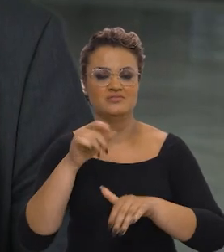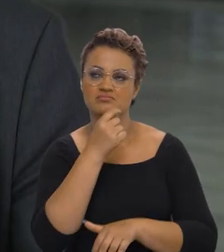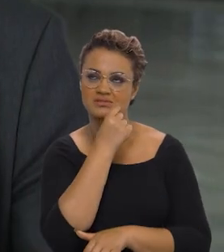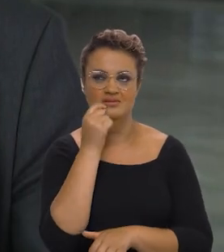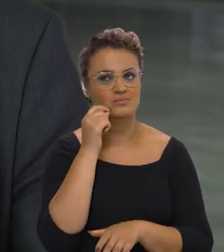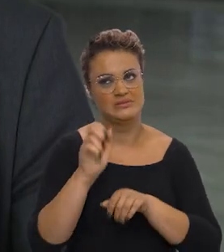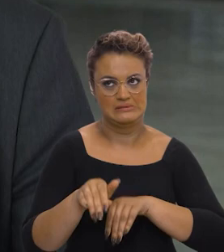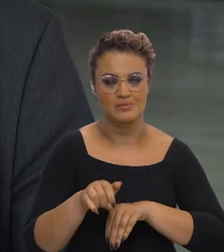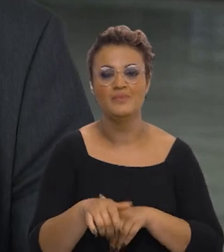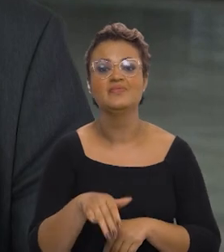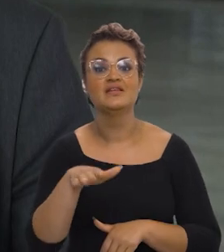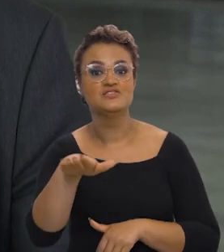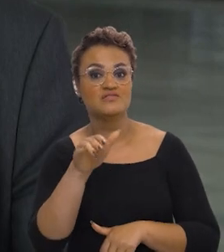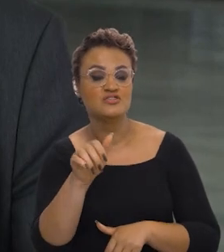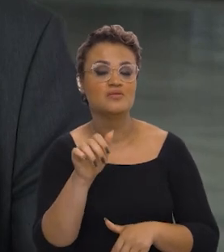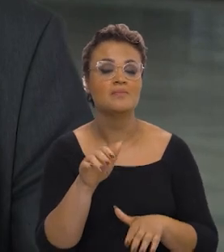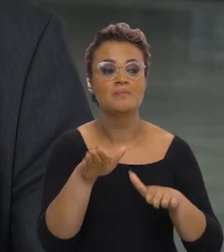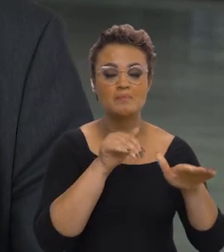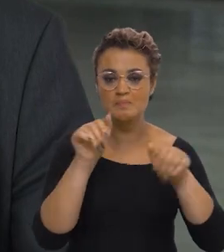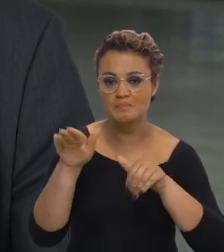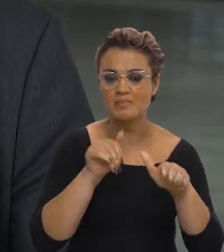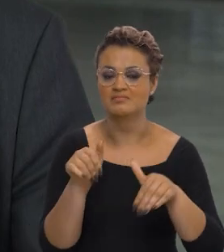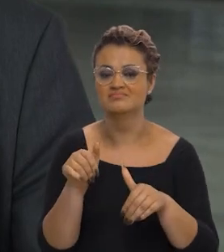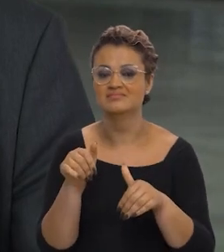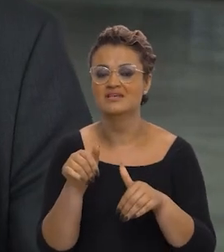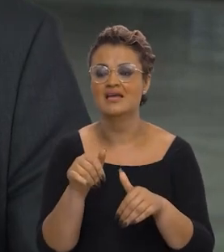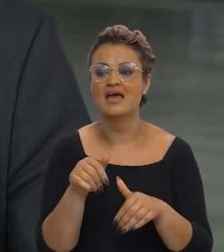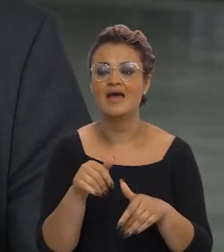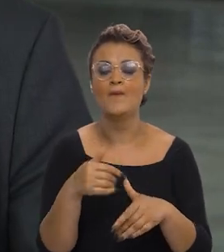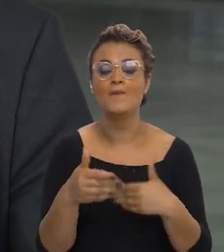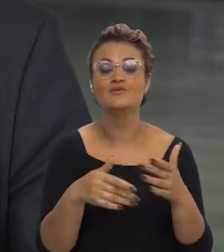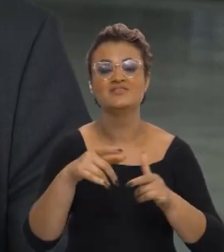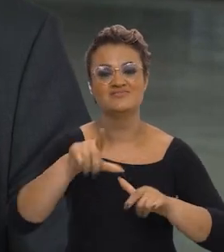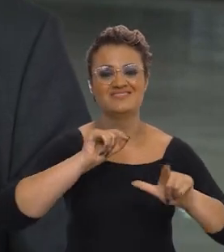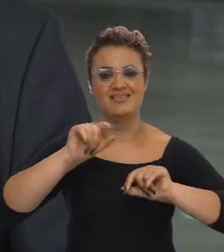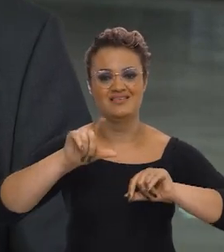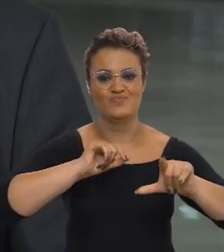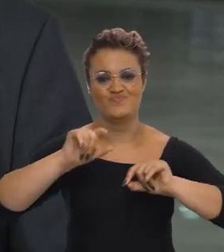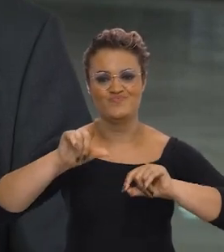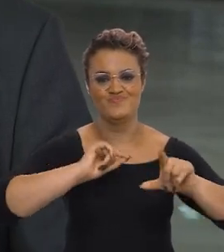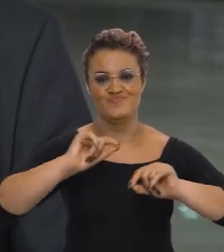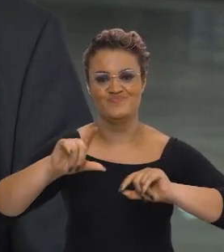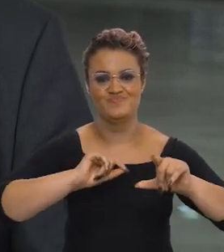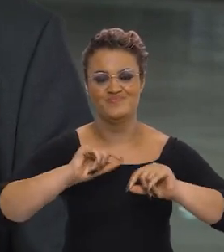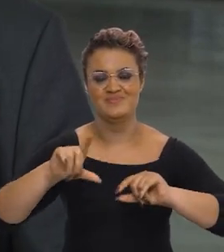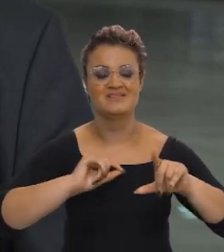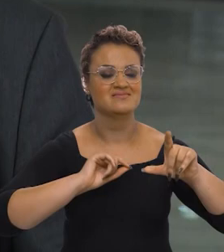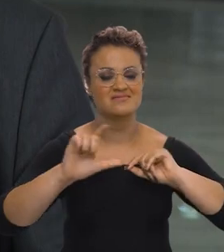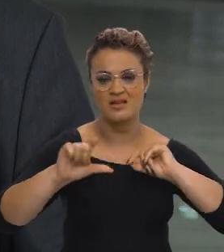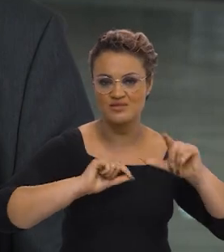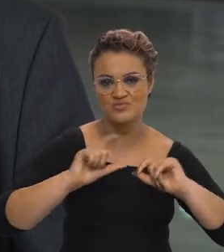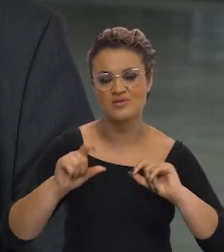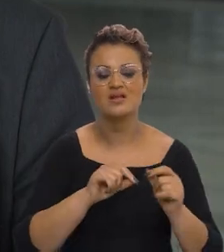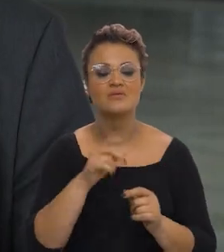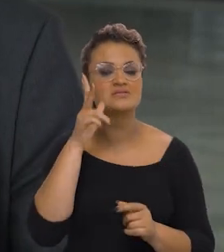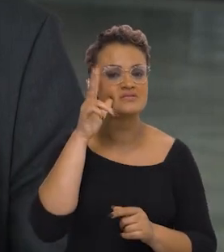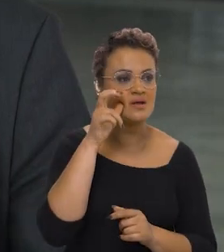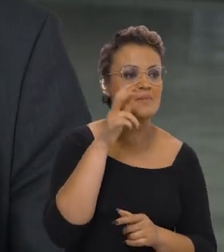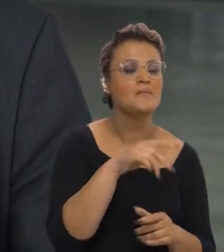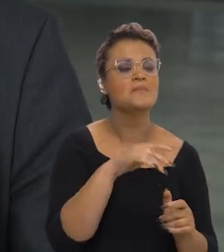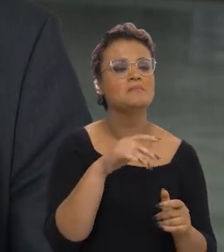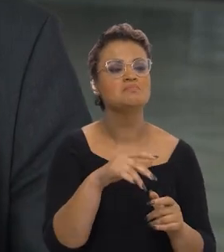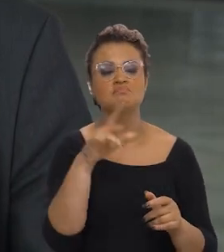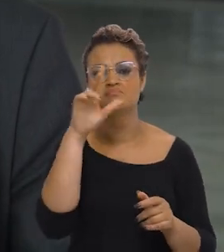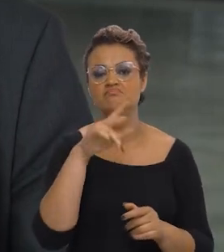a ideia que comece, a gente chama processo de seleção. Tem selecionando e